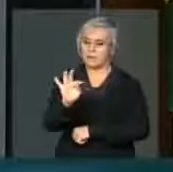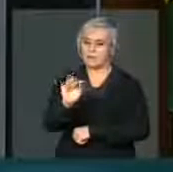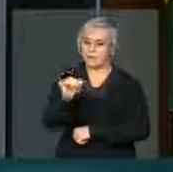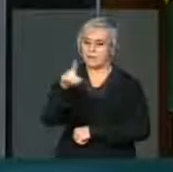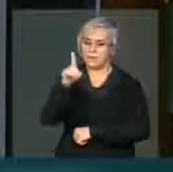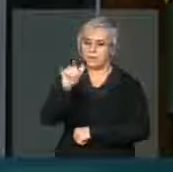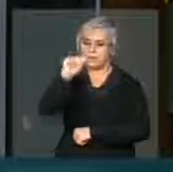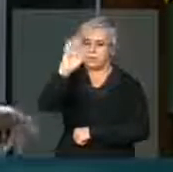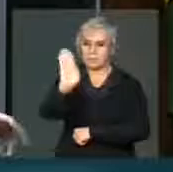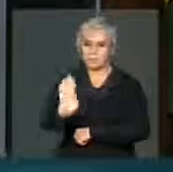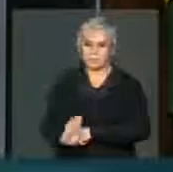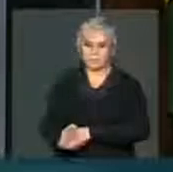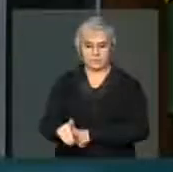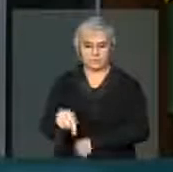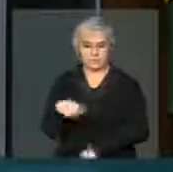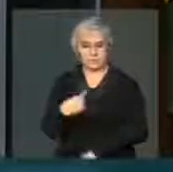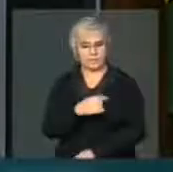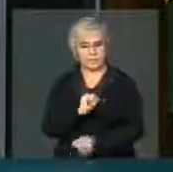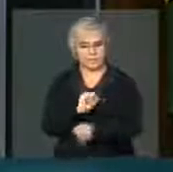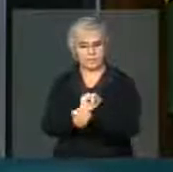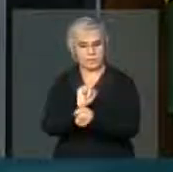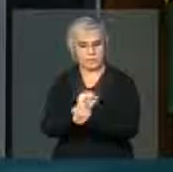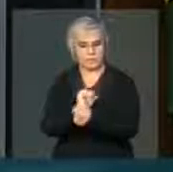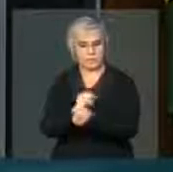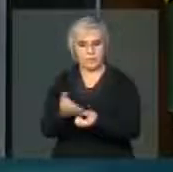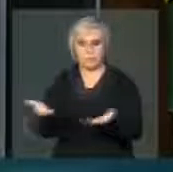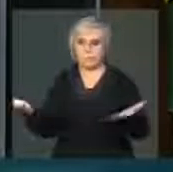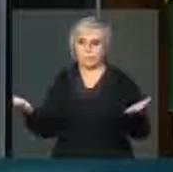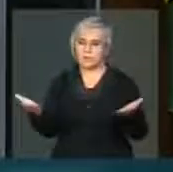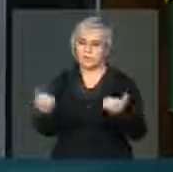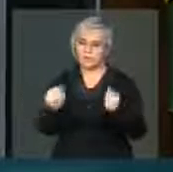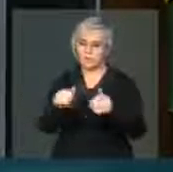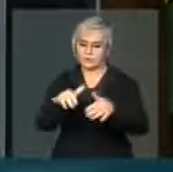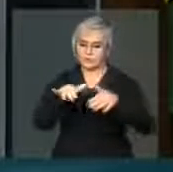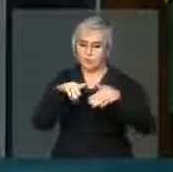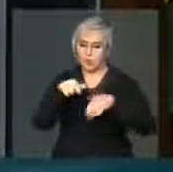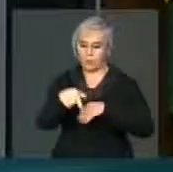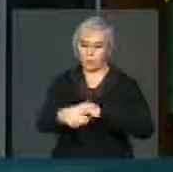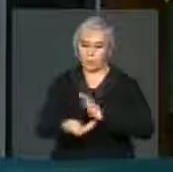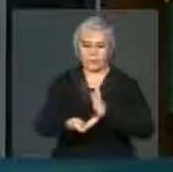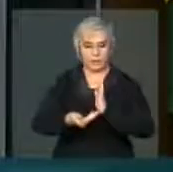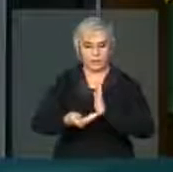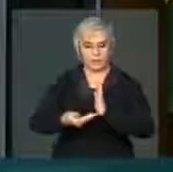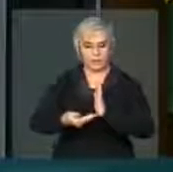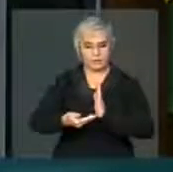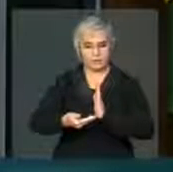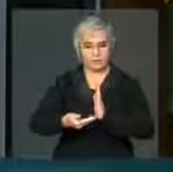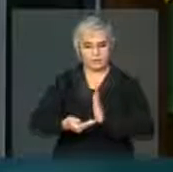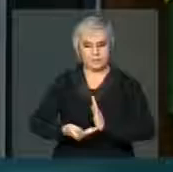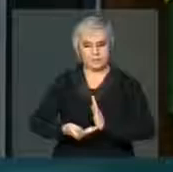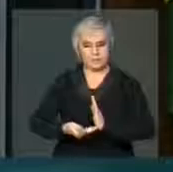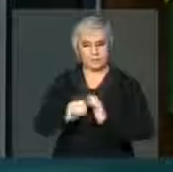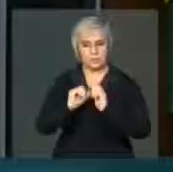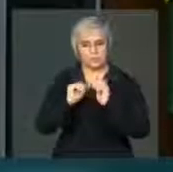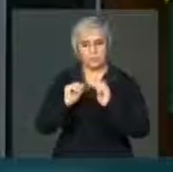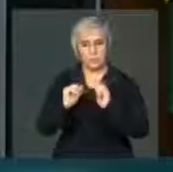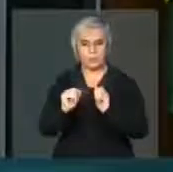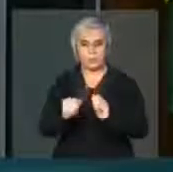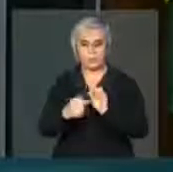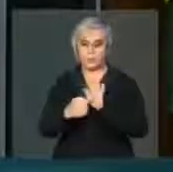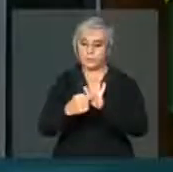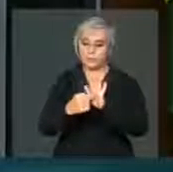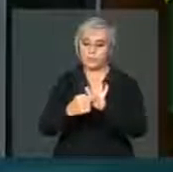E a gente espera que hoje o plenário da Câmara dos Deputados possa dar o primeiro